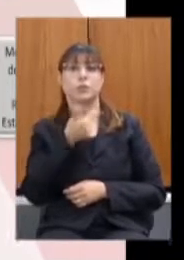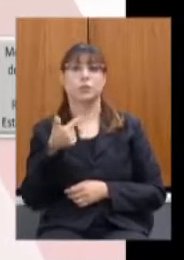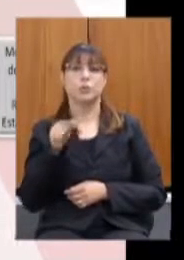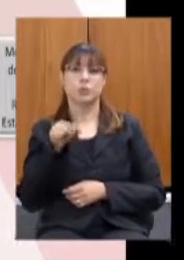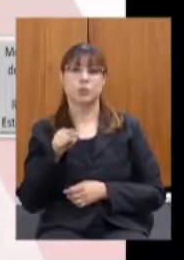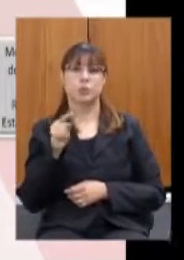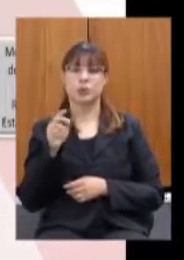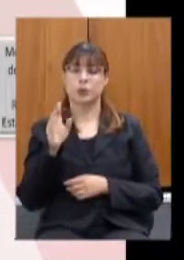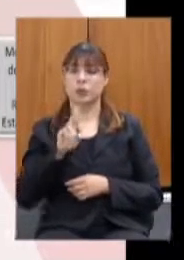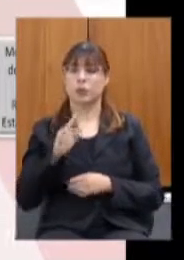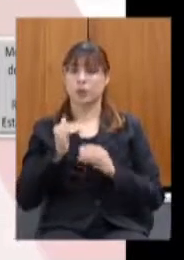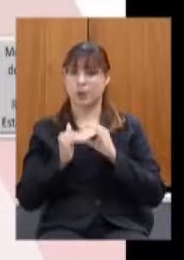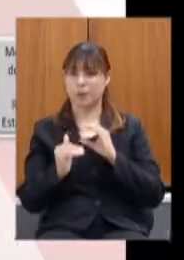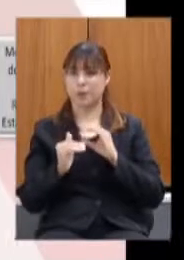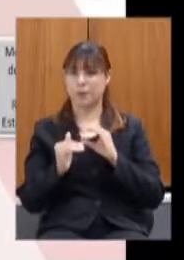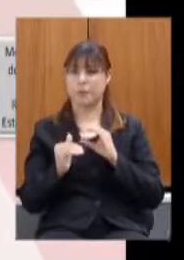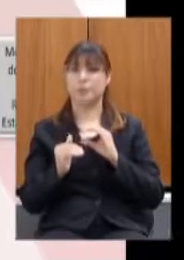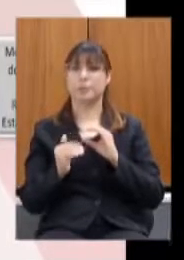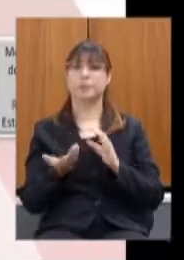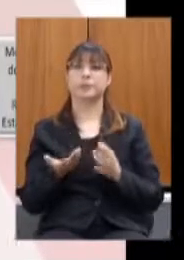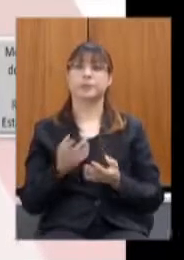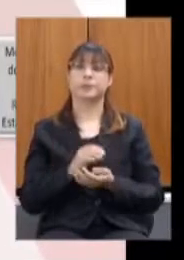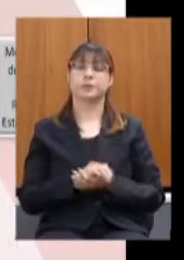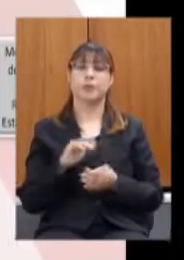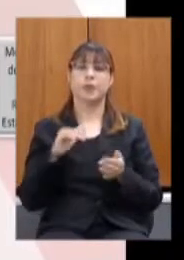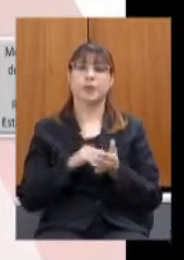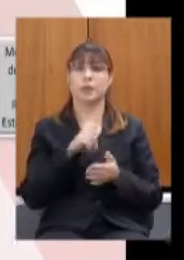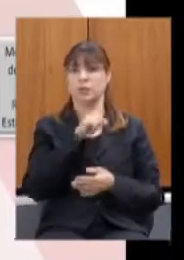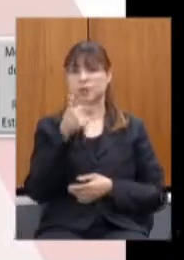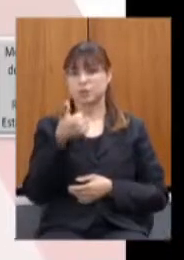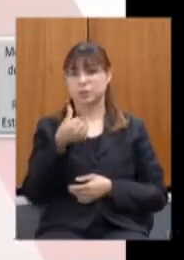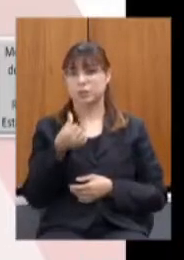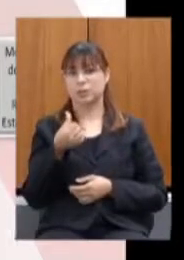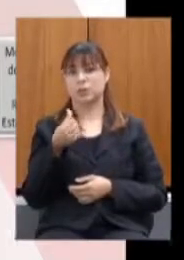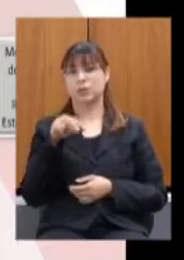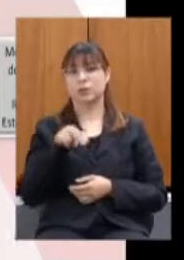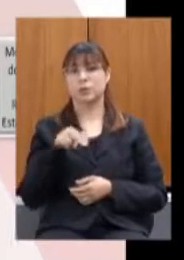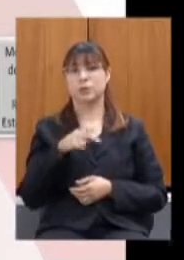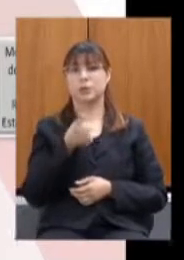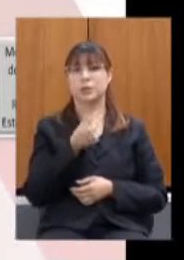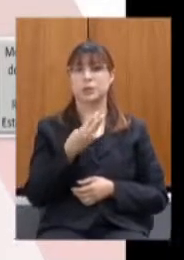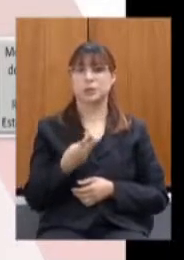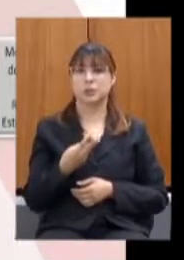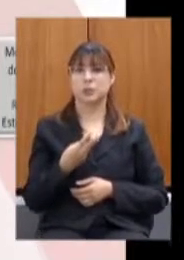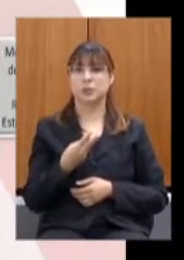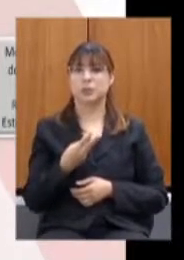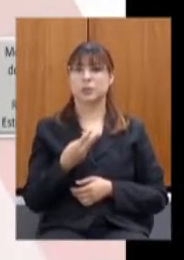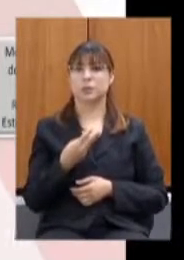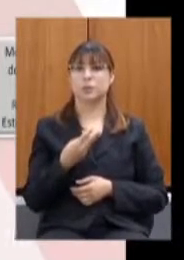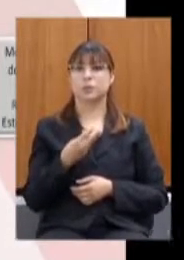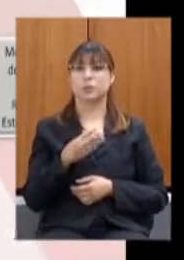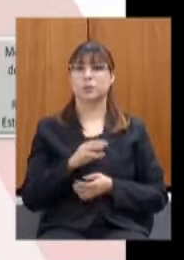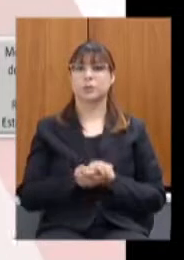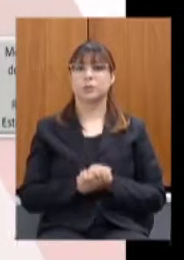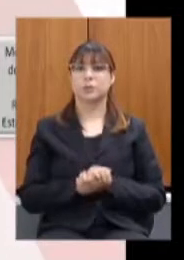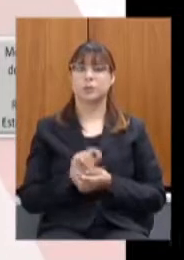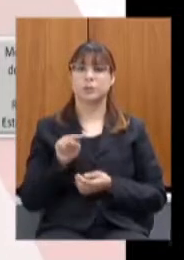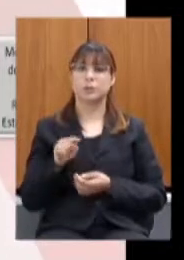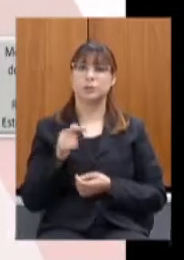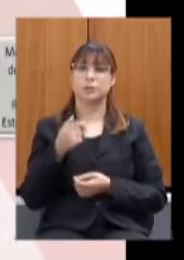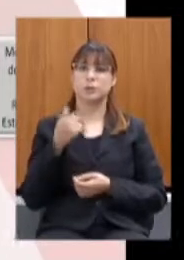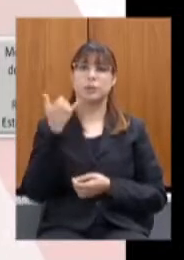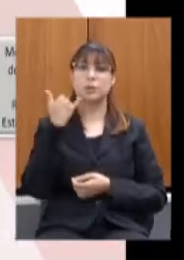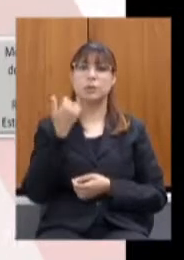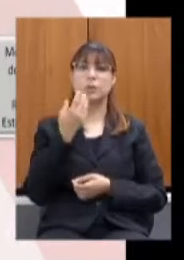presencial até então dia 6 de 11 12.385 telefones 397 mil